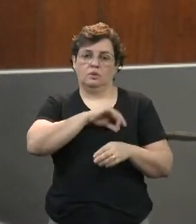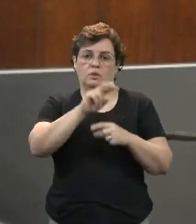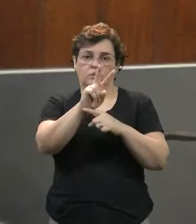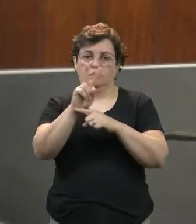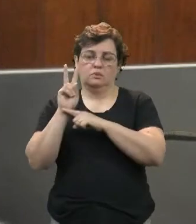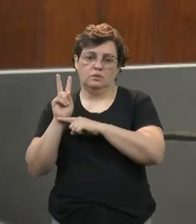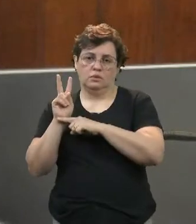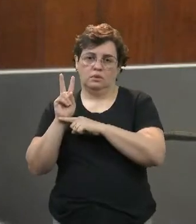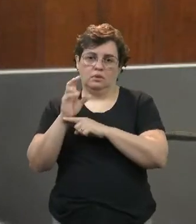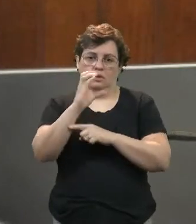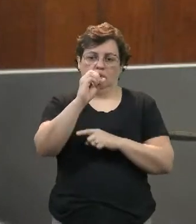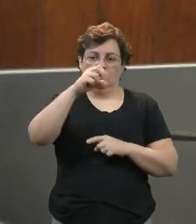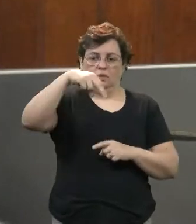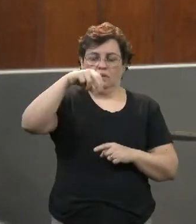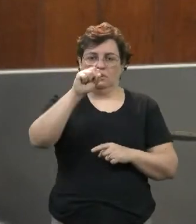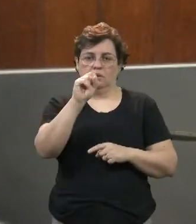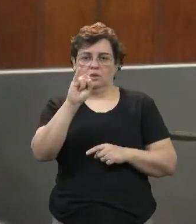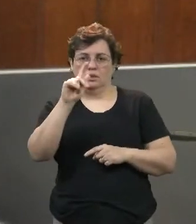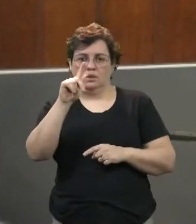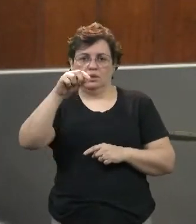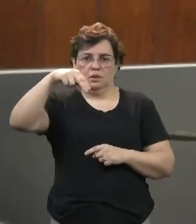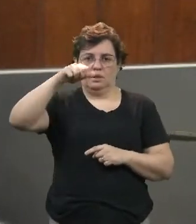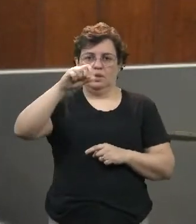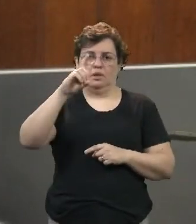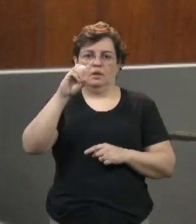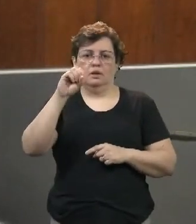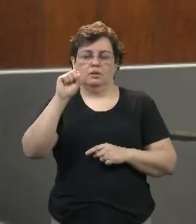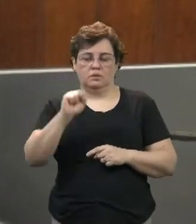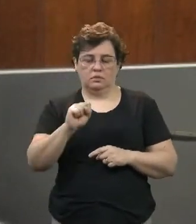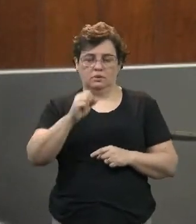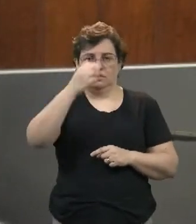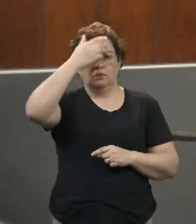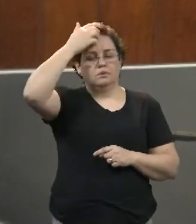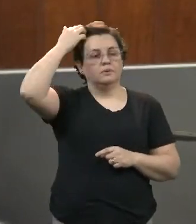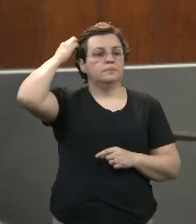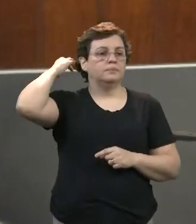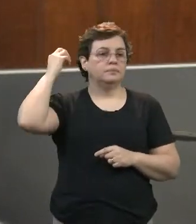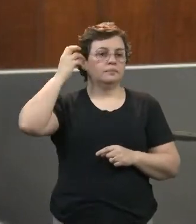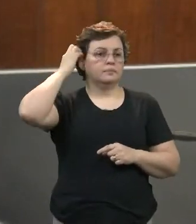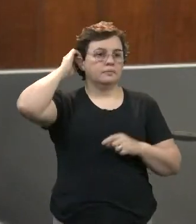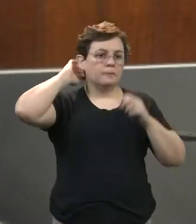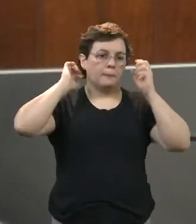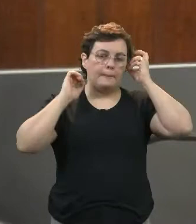pensionistas da administração direta e indireta do município de Marília.